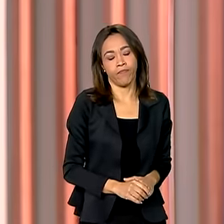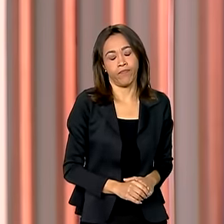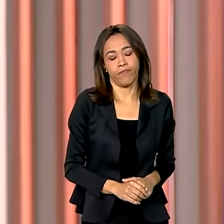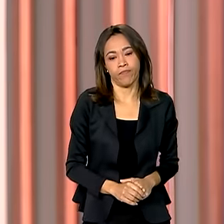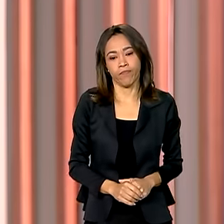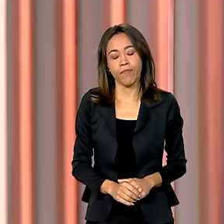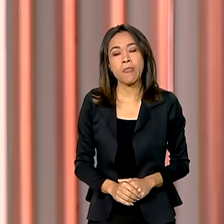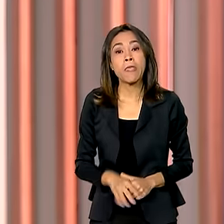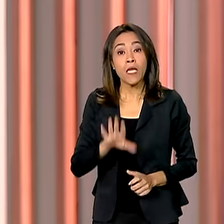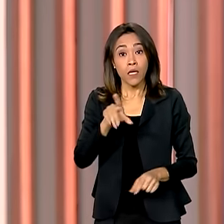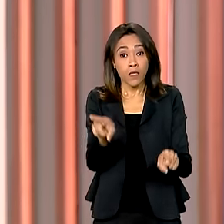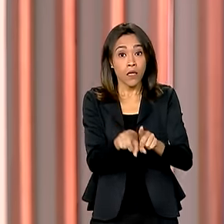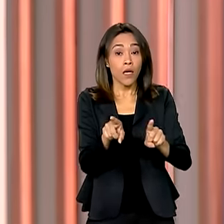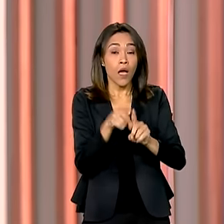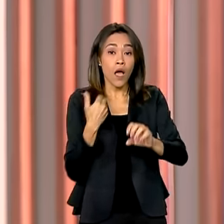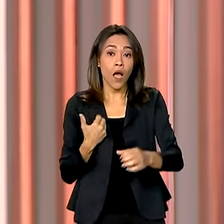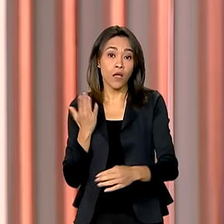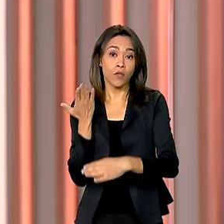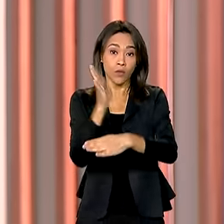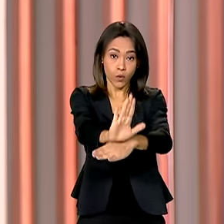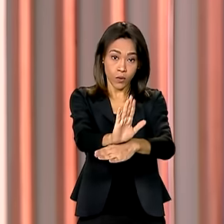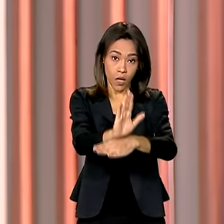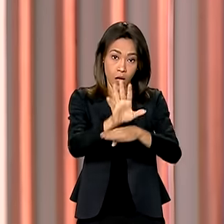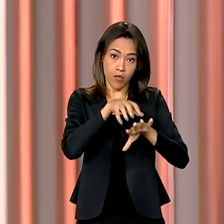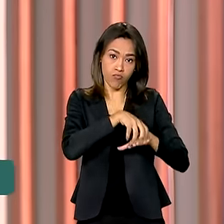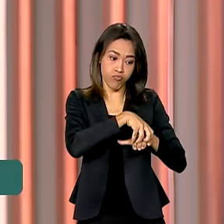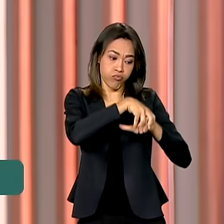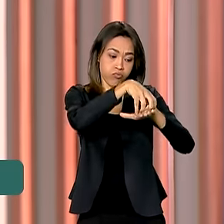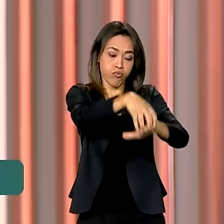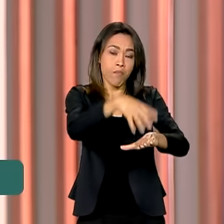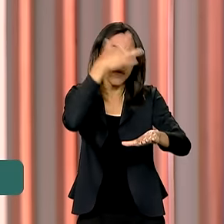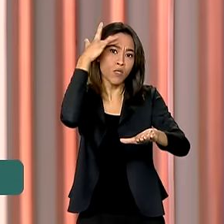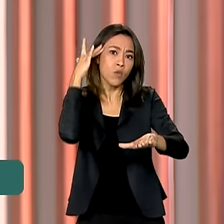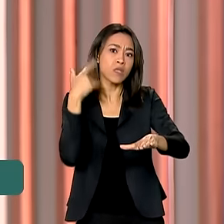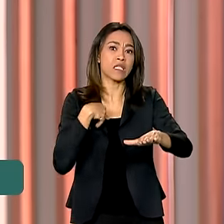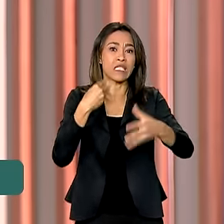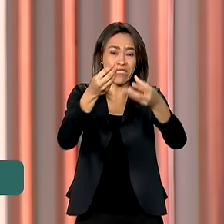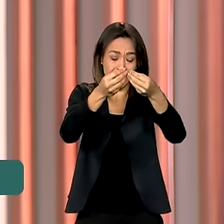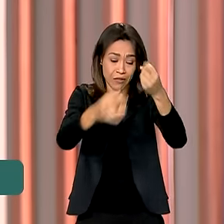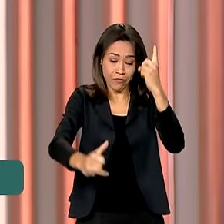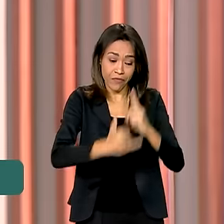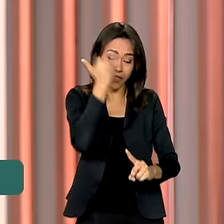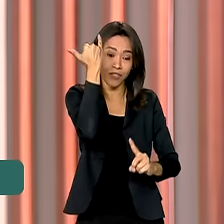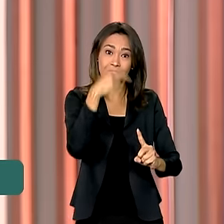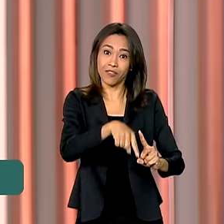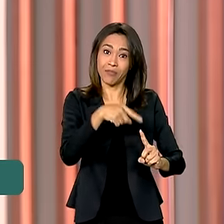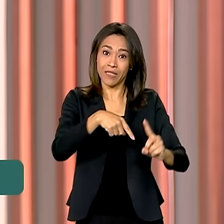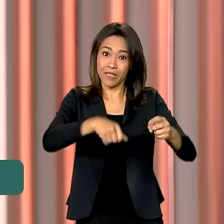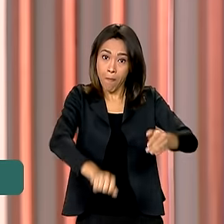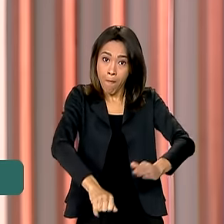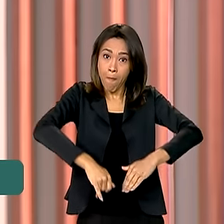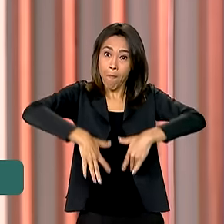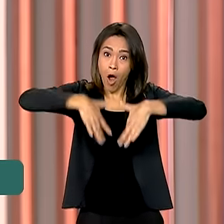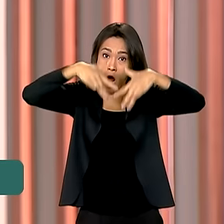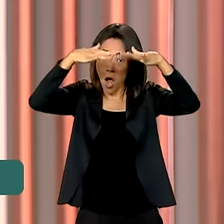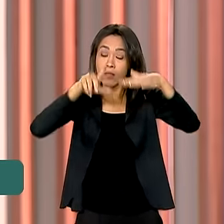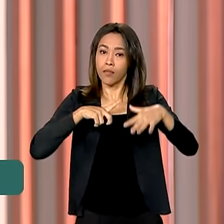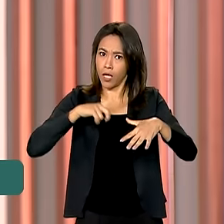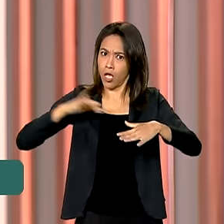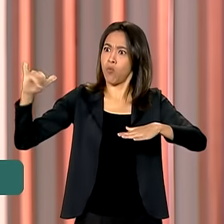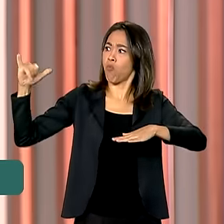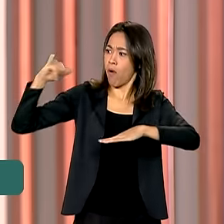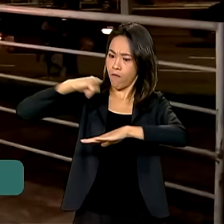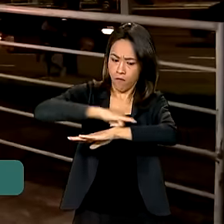E para ajudar no transporte de pacientes vítimas das enchentes, a Força Aérea Brasileira conta com um avião equipado